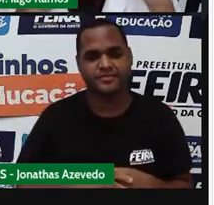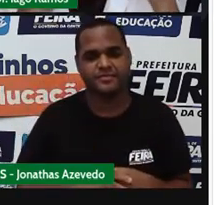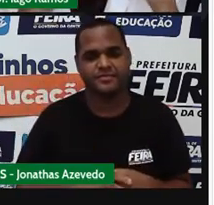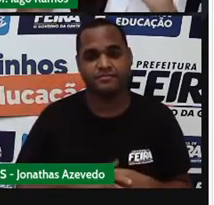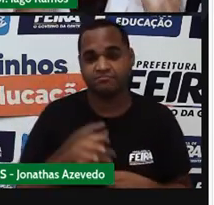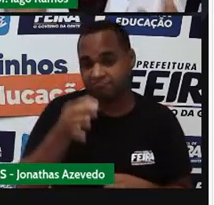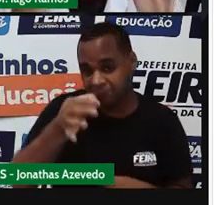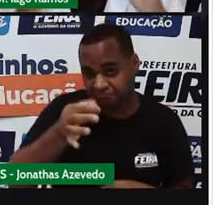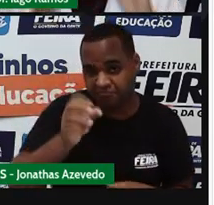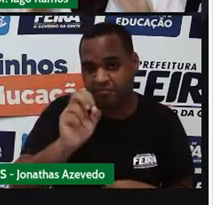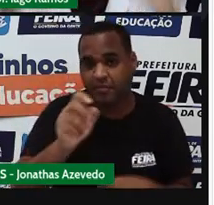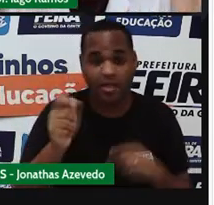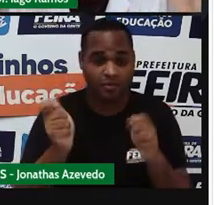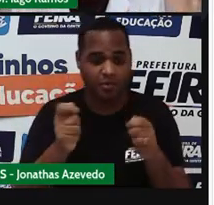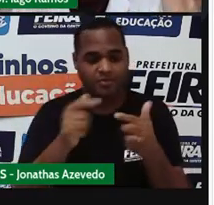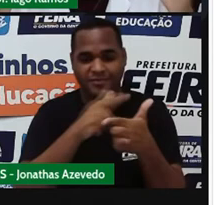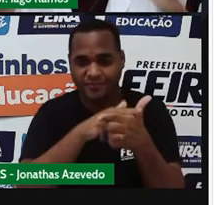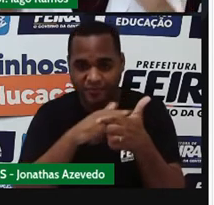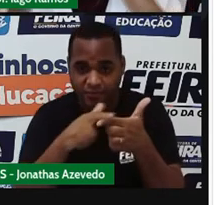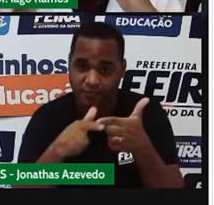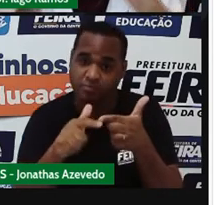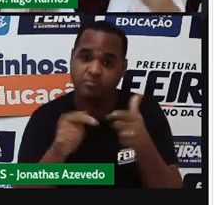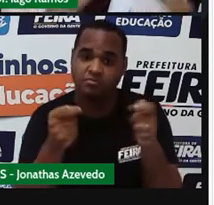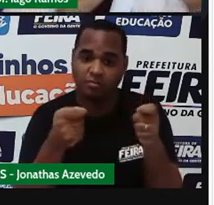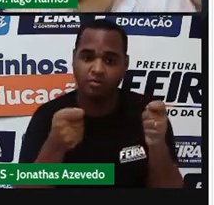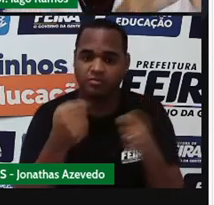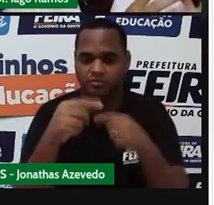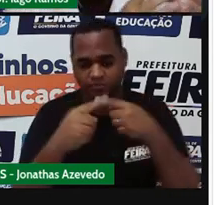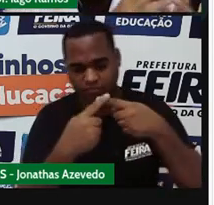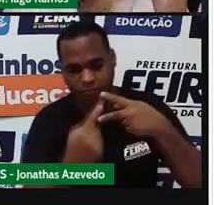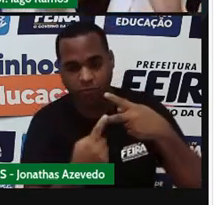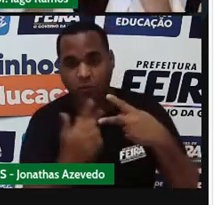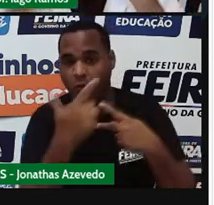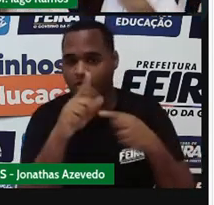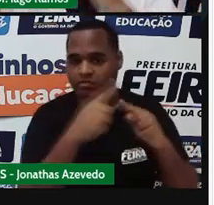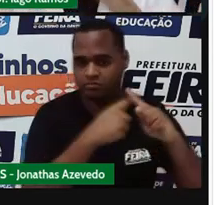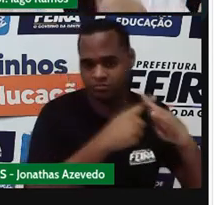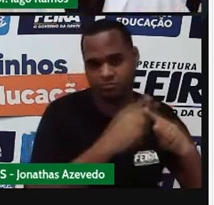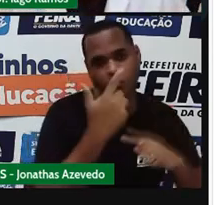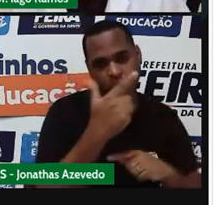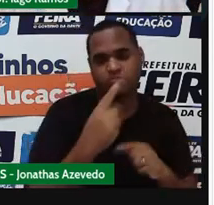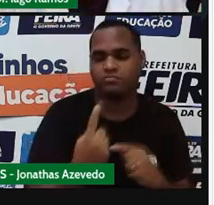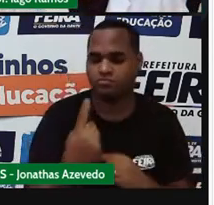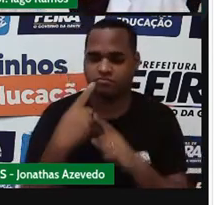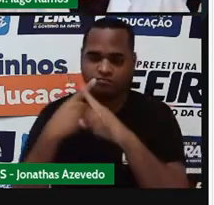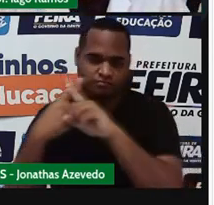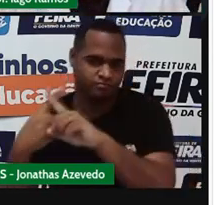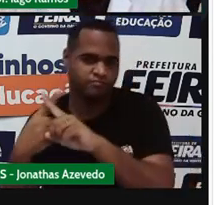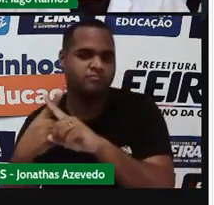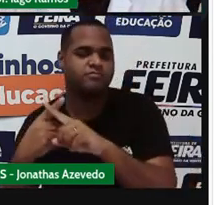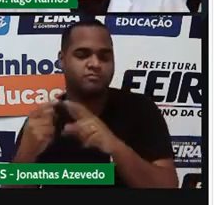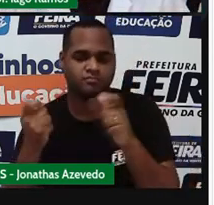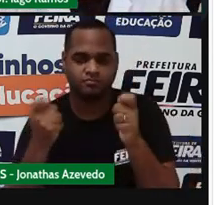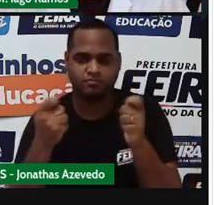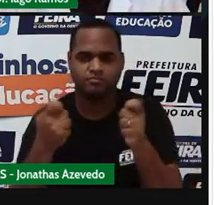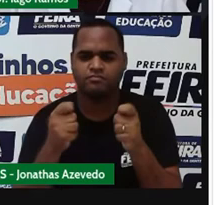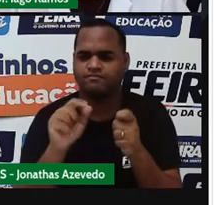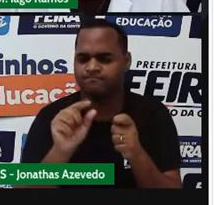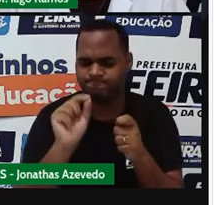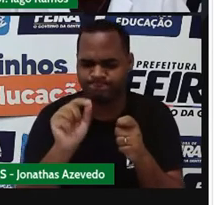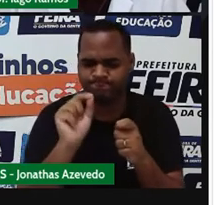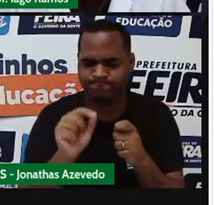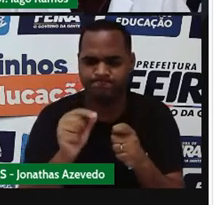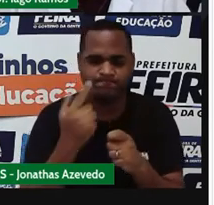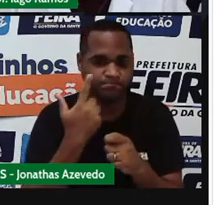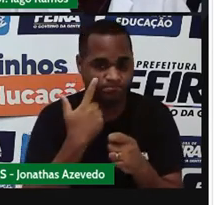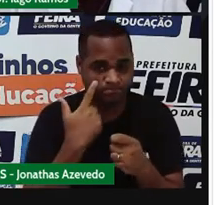Vou dividir isso em duas partes. Uma parte vai para um x. A outra parte vai para o outro x. O que é que eu estou querendo dizer?